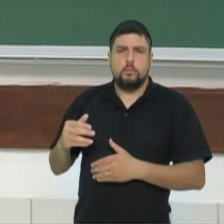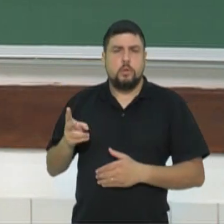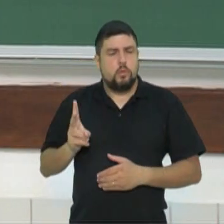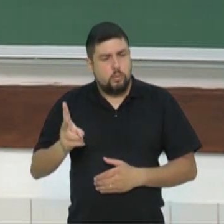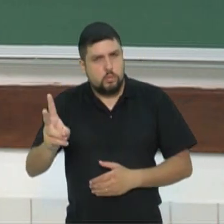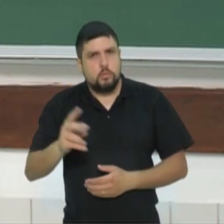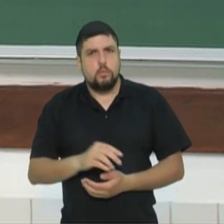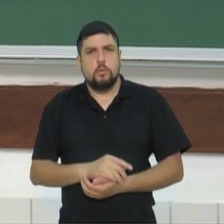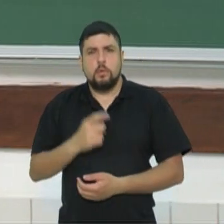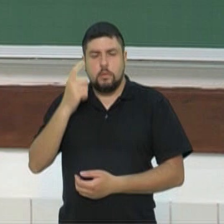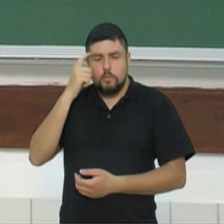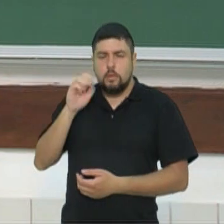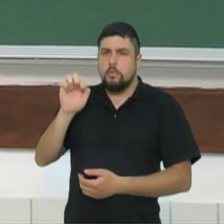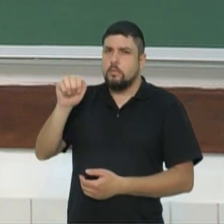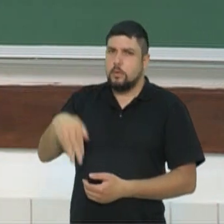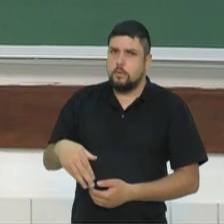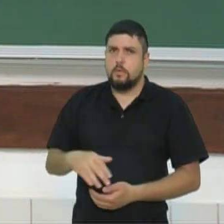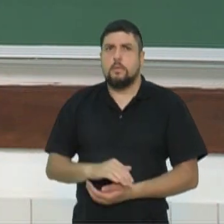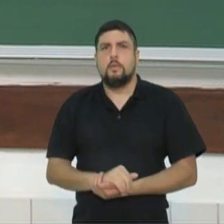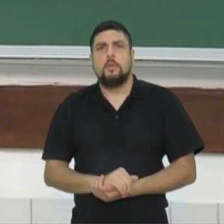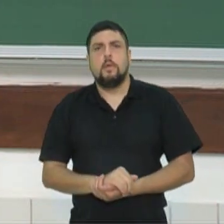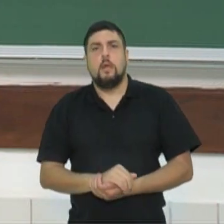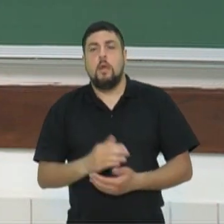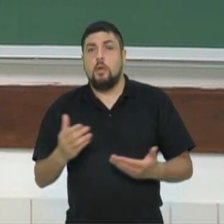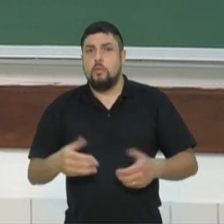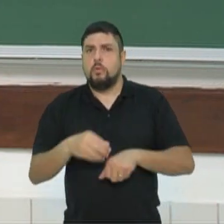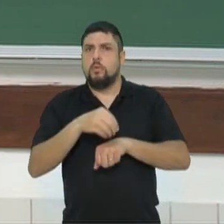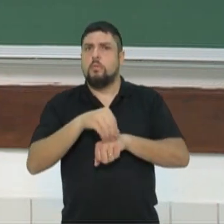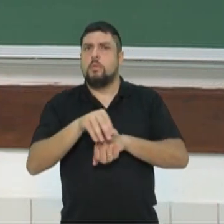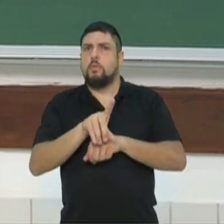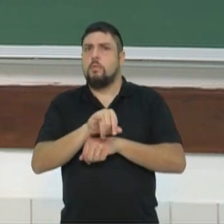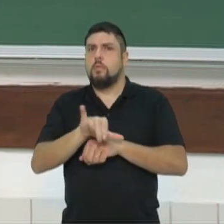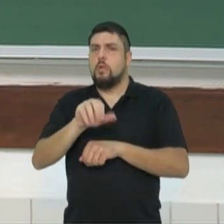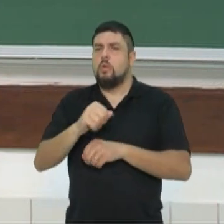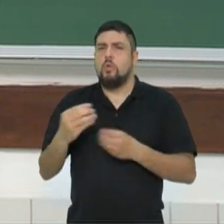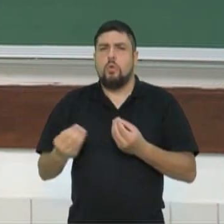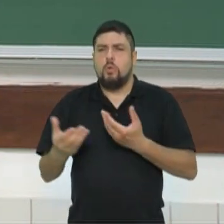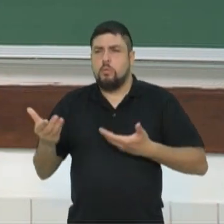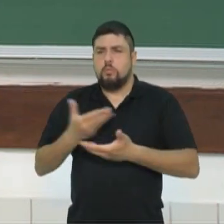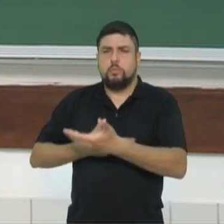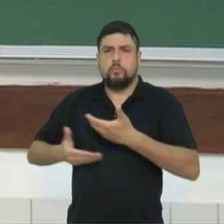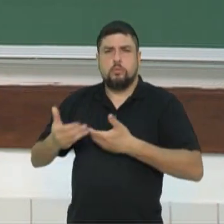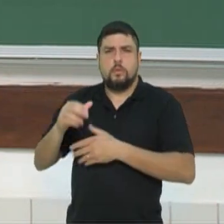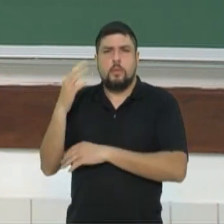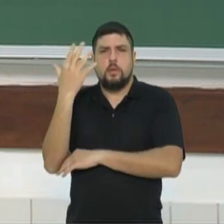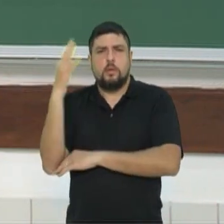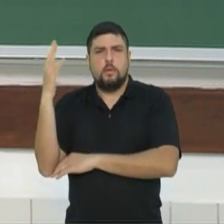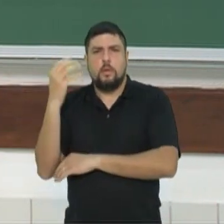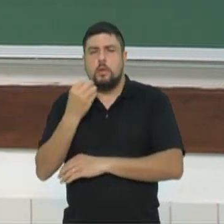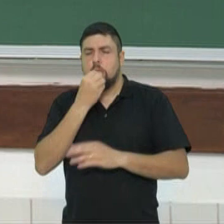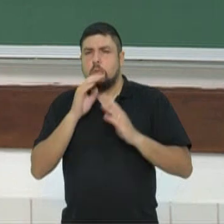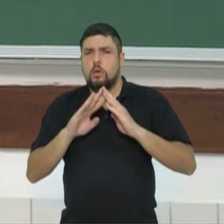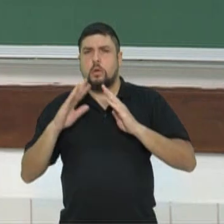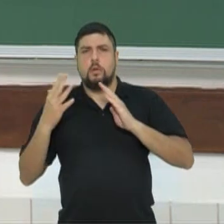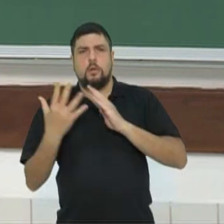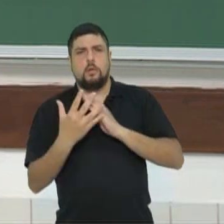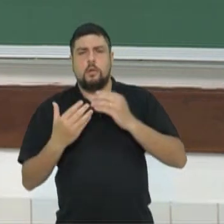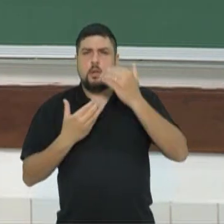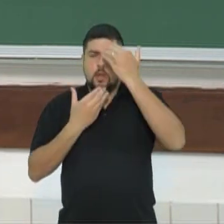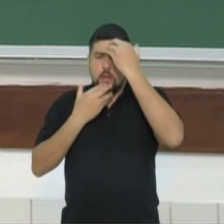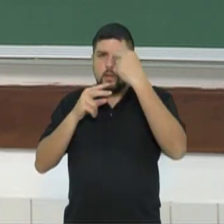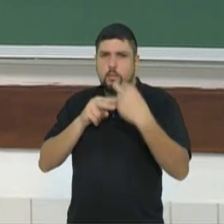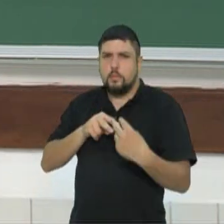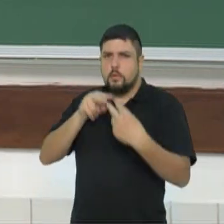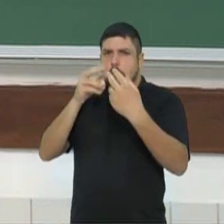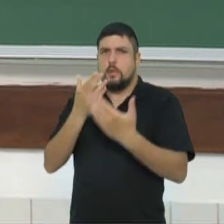Então pensem bem nisso, carreguem com vocês as dicas ali para uma boa relação com a natureza, uma boa quarentena. Eu agradeço por participar